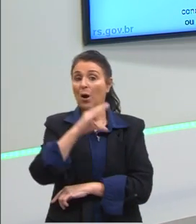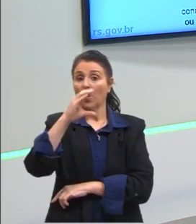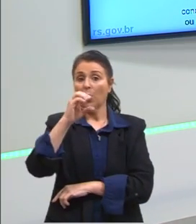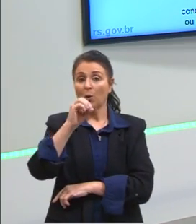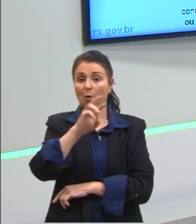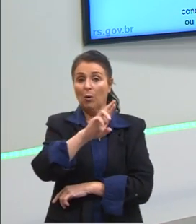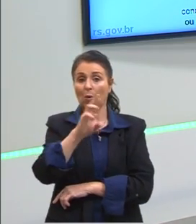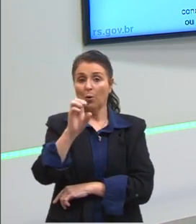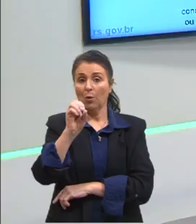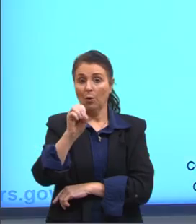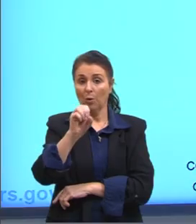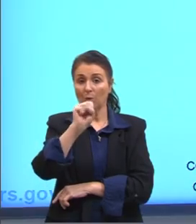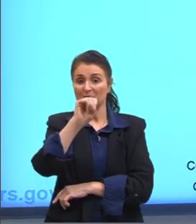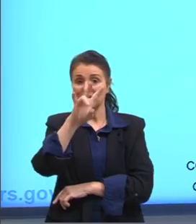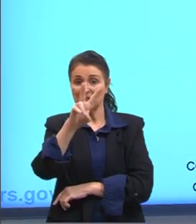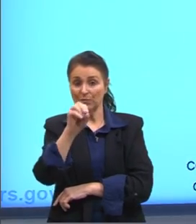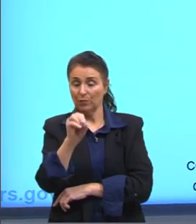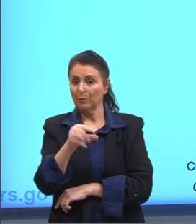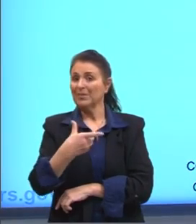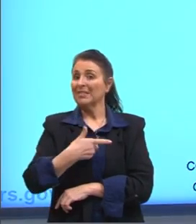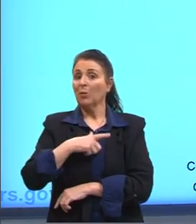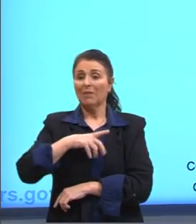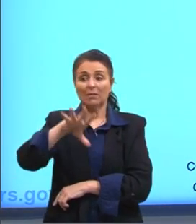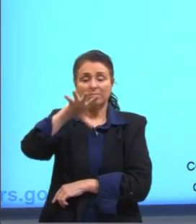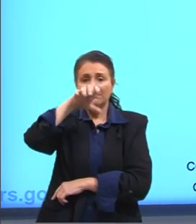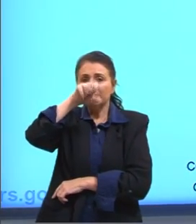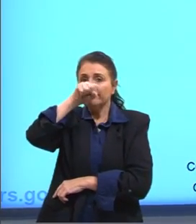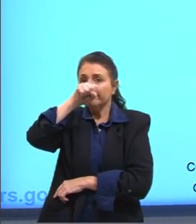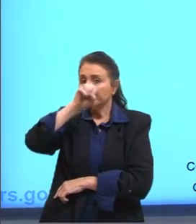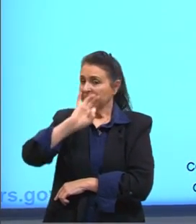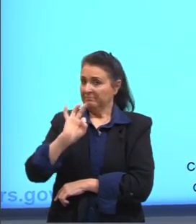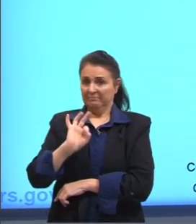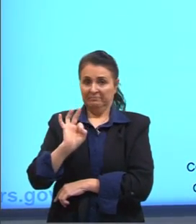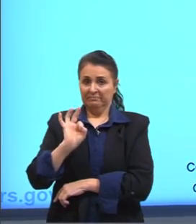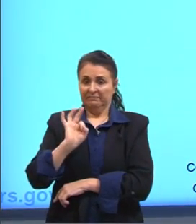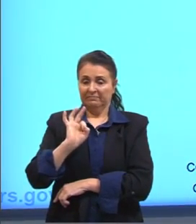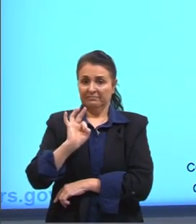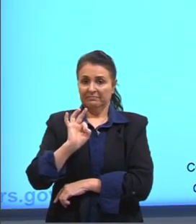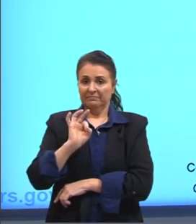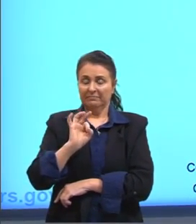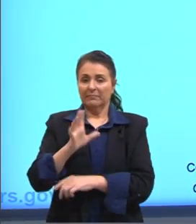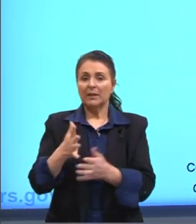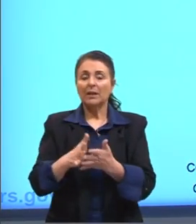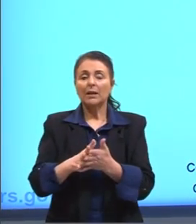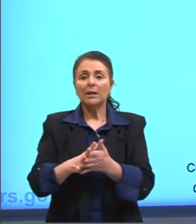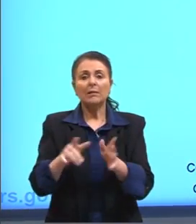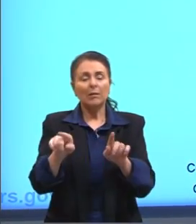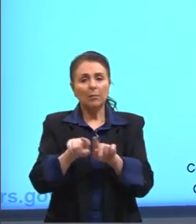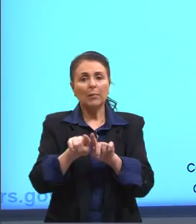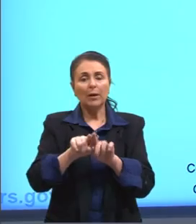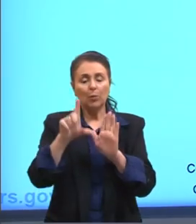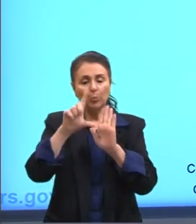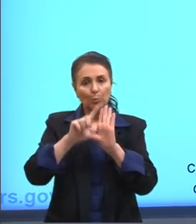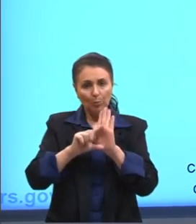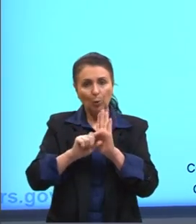Inodoro, né? Quer dizer que ele não tem cheiro e de baixo custo, né? Principalmente por isso que ele foi também trocado, tá?